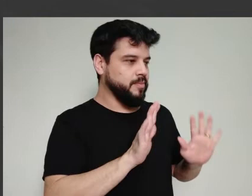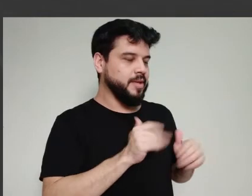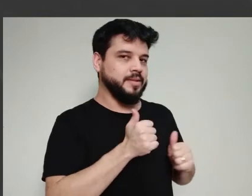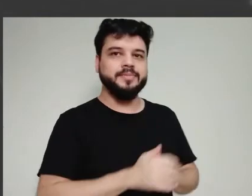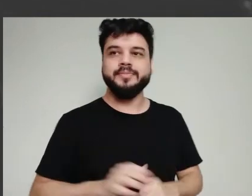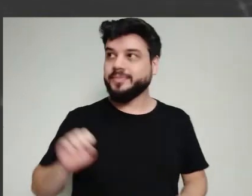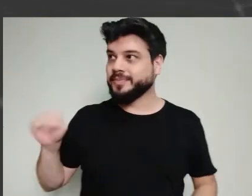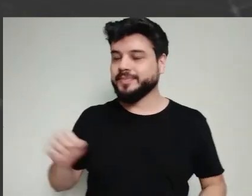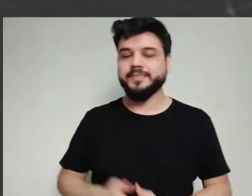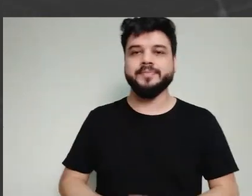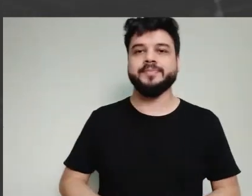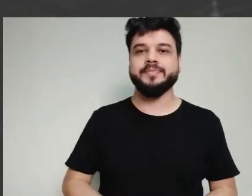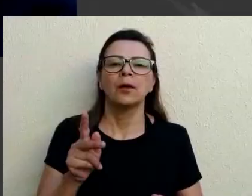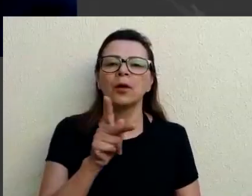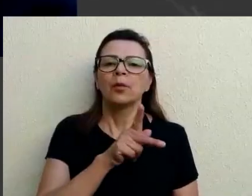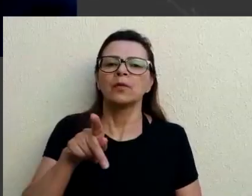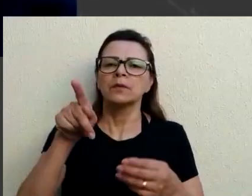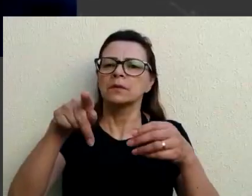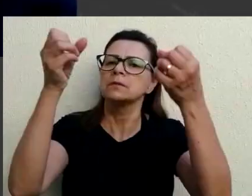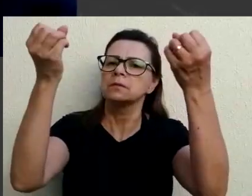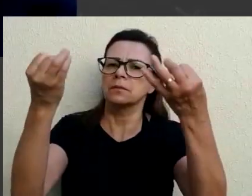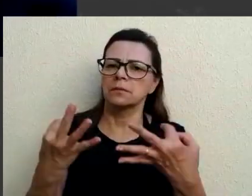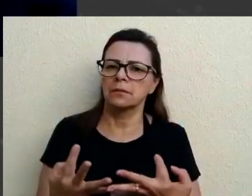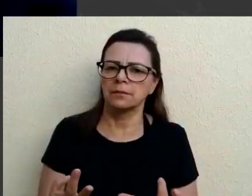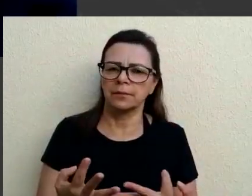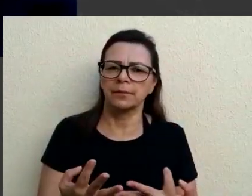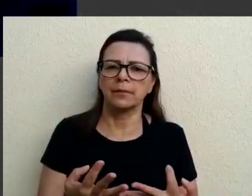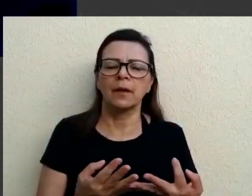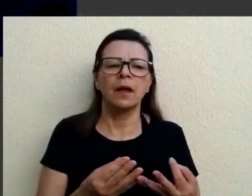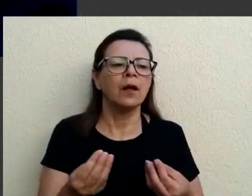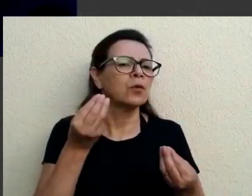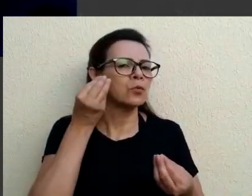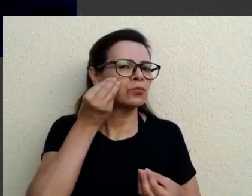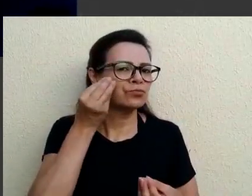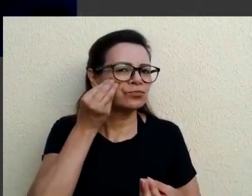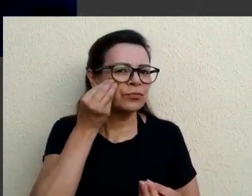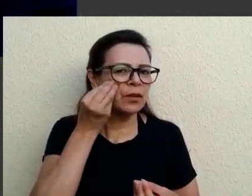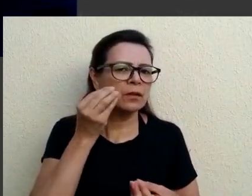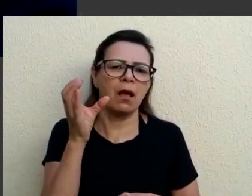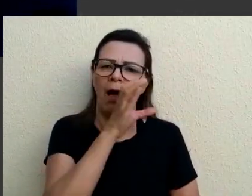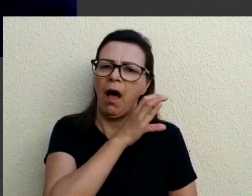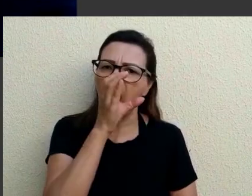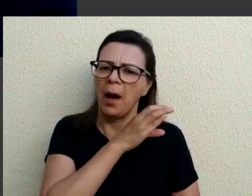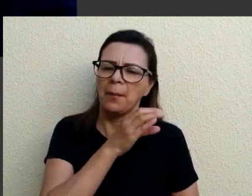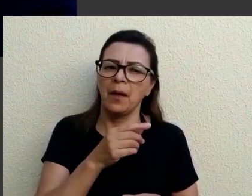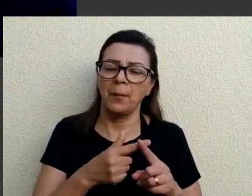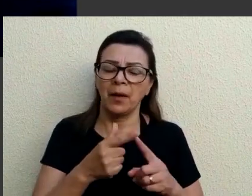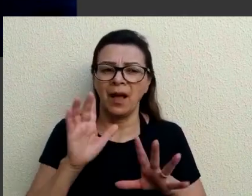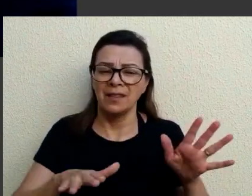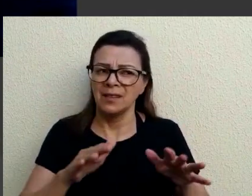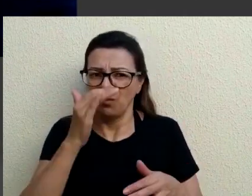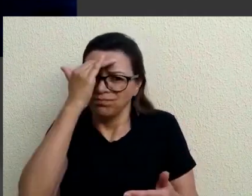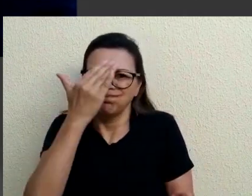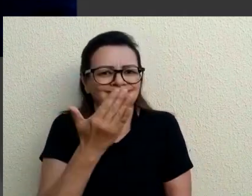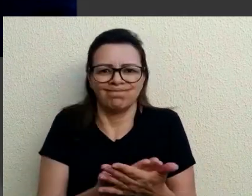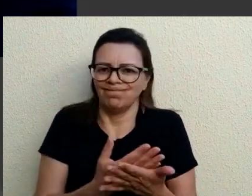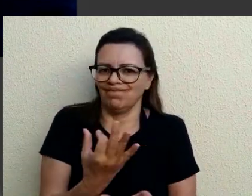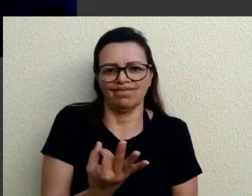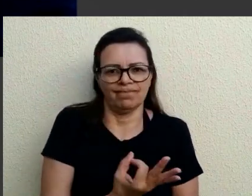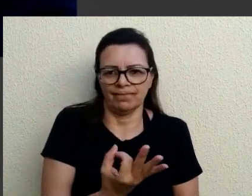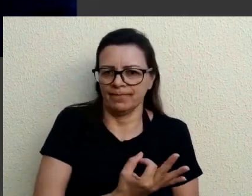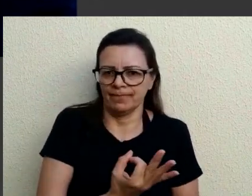isso, inclusive, em Foz do Iguaçu. Então, professor, você estava explicando sobre esses testes rápidos que nem sempre eles são muito